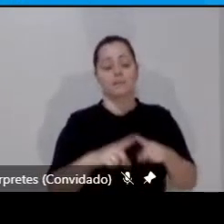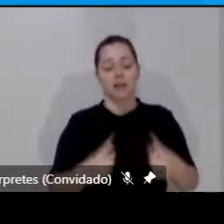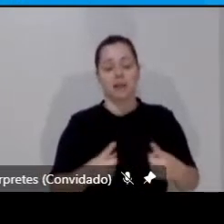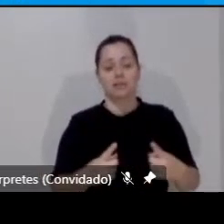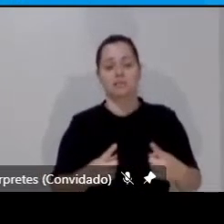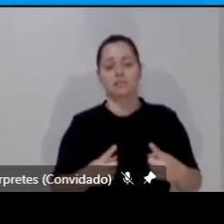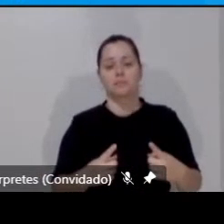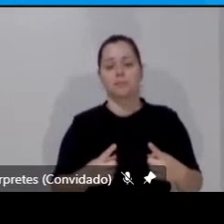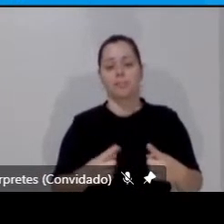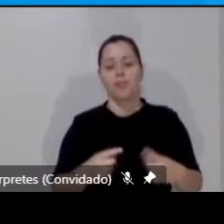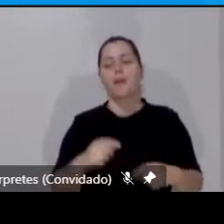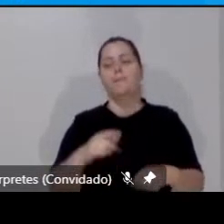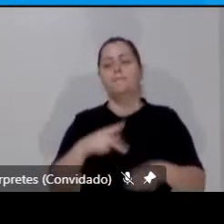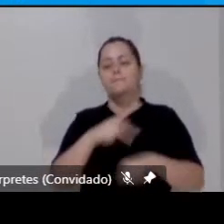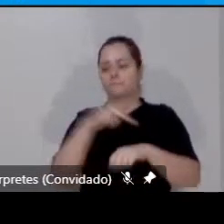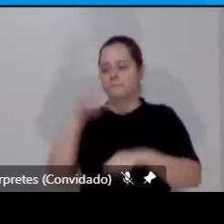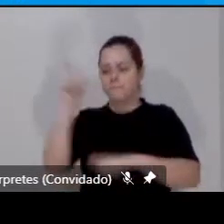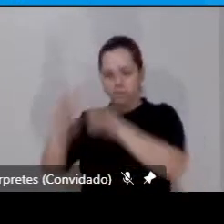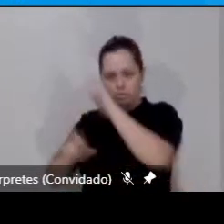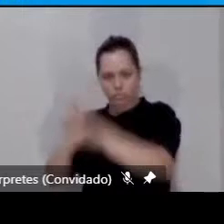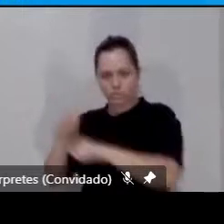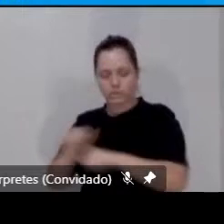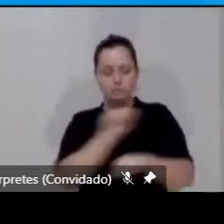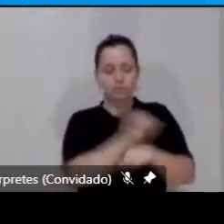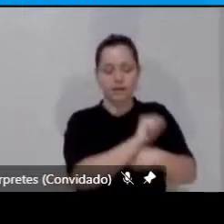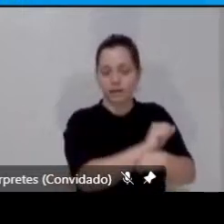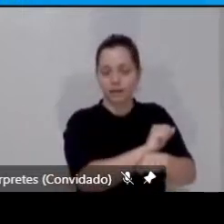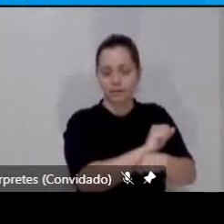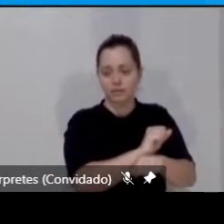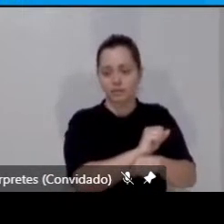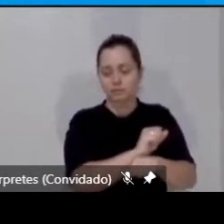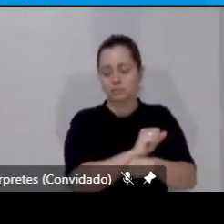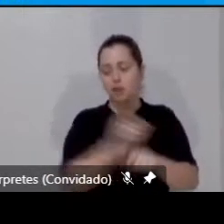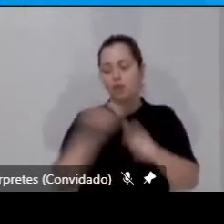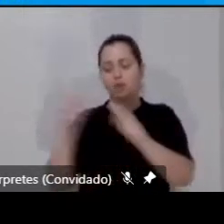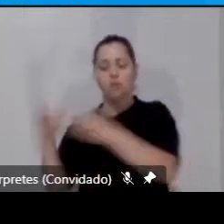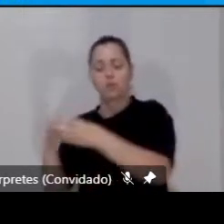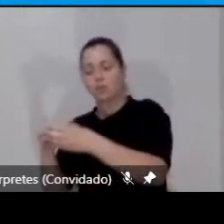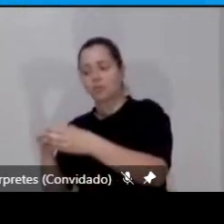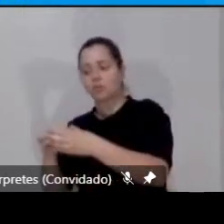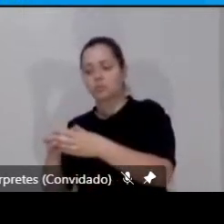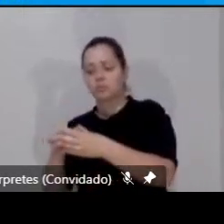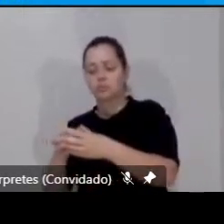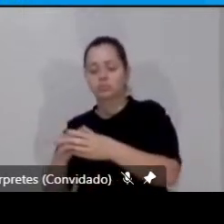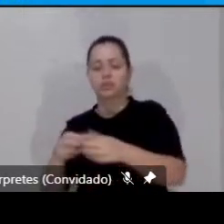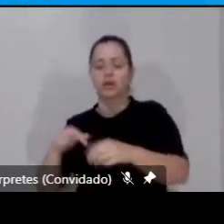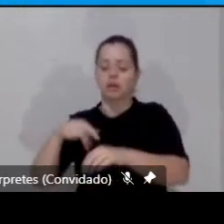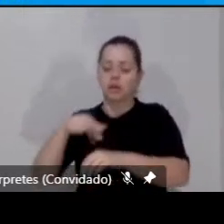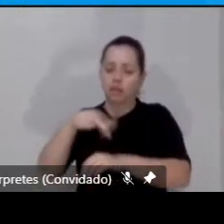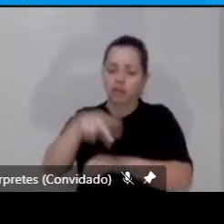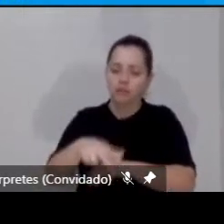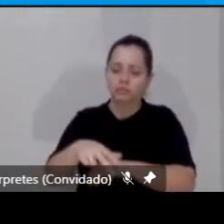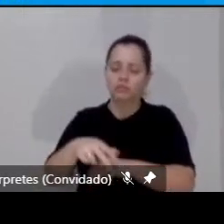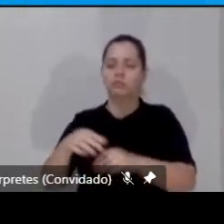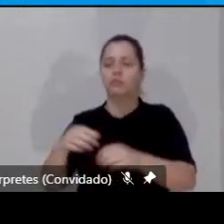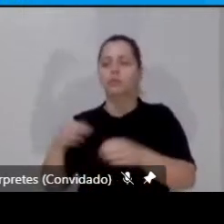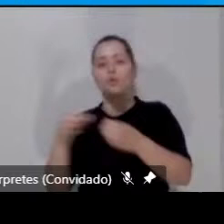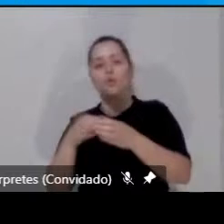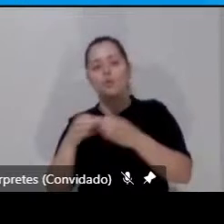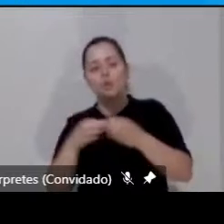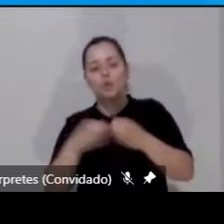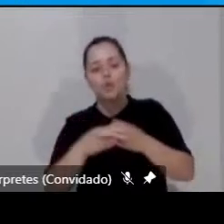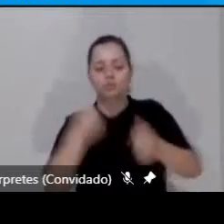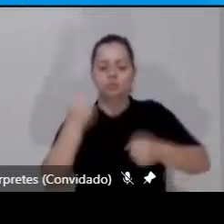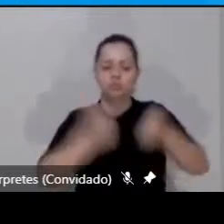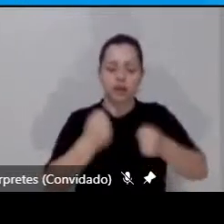tal modo que outros chegam até a ficar fixos no lugar. E quando eu falo